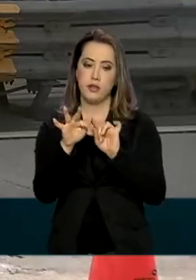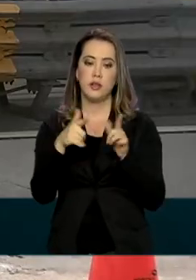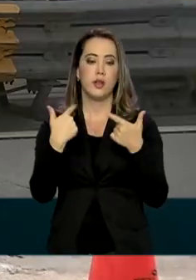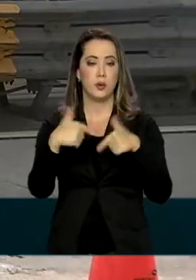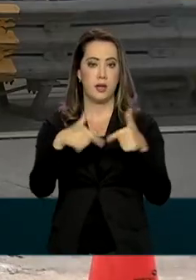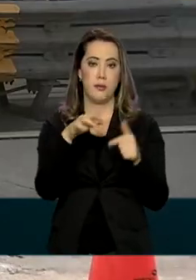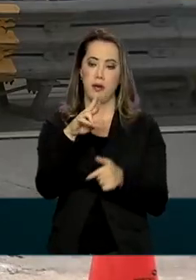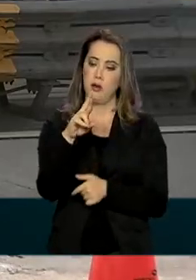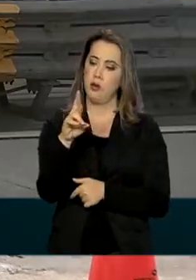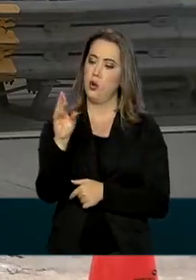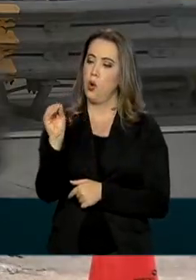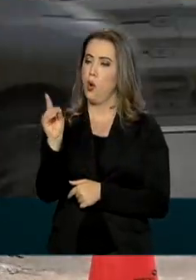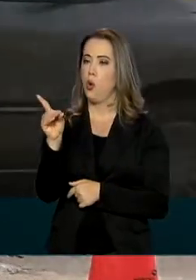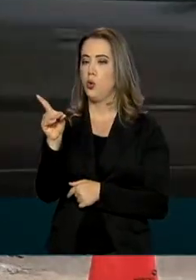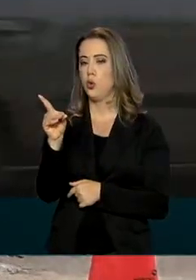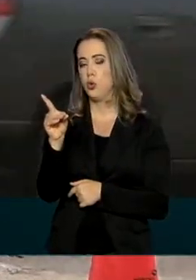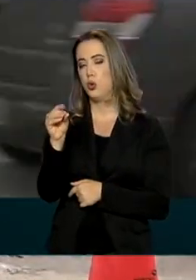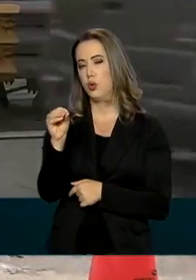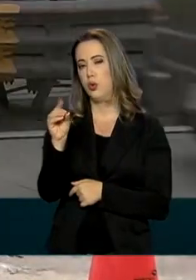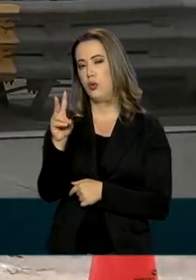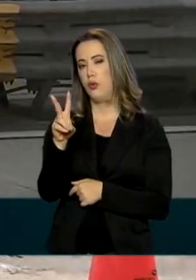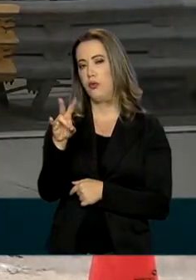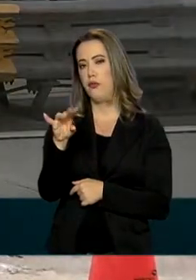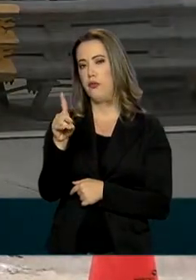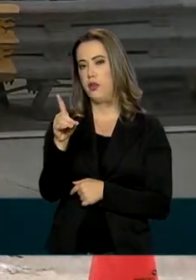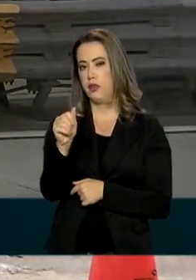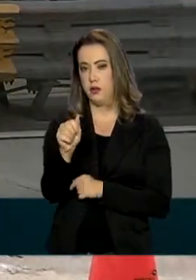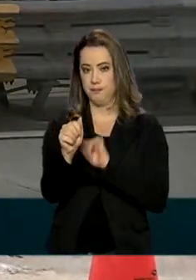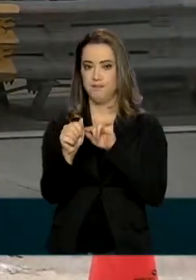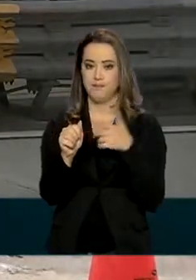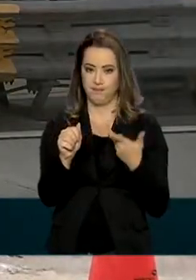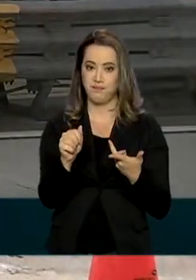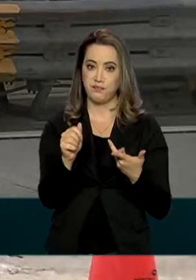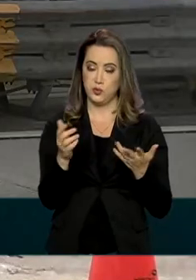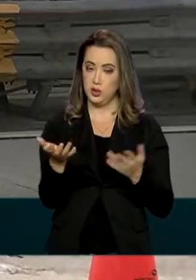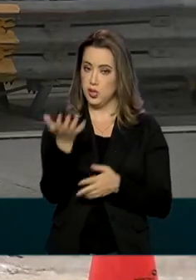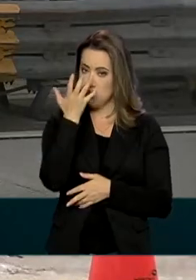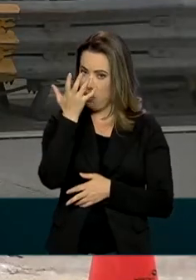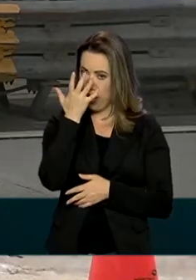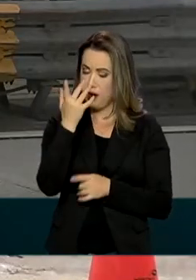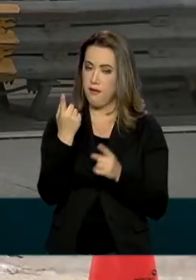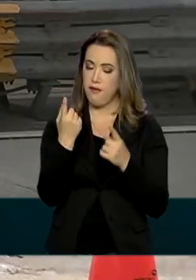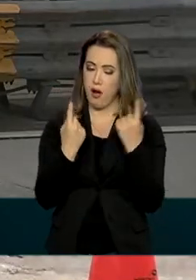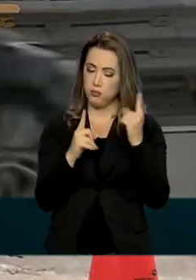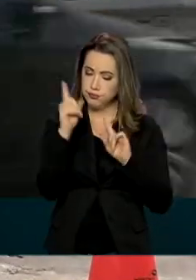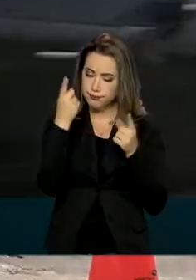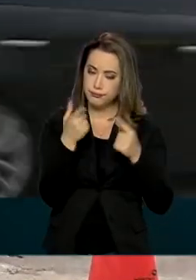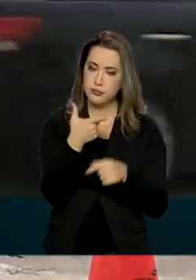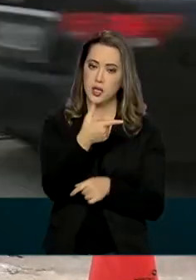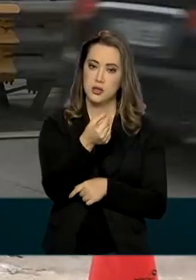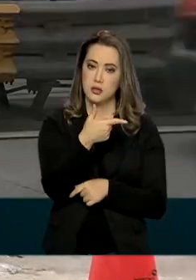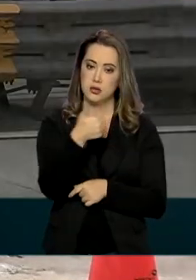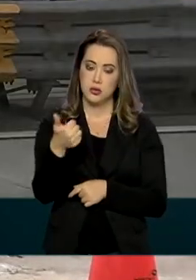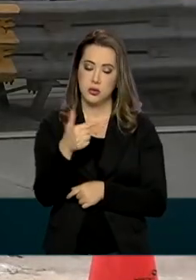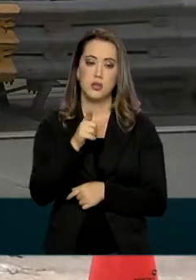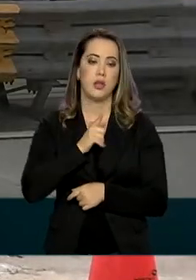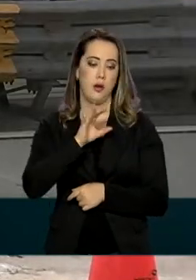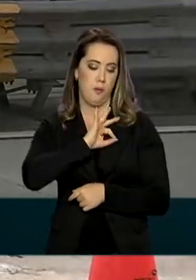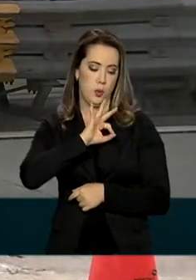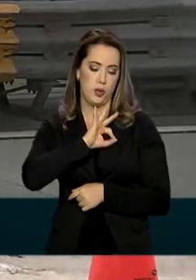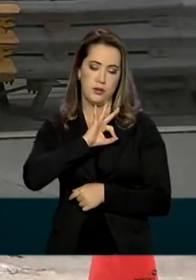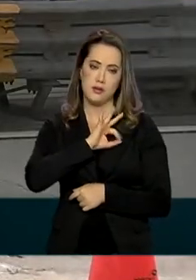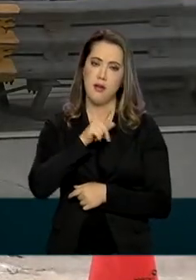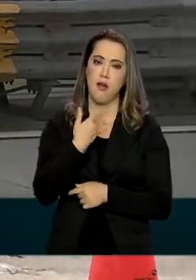Operação Carnaval 2021 é mais uma etapa desse trabalho. Os agentes estão em todas as rodovias do país para coibir